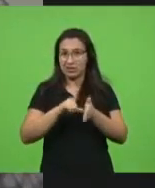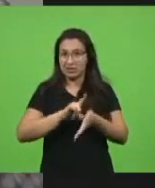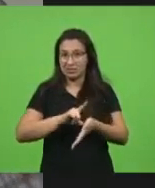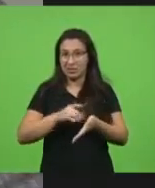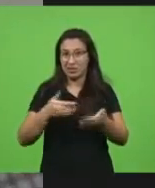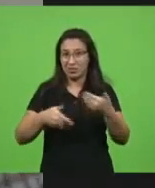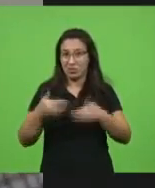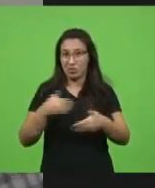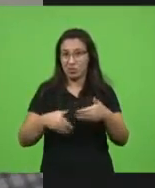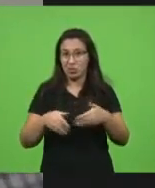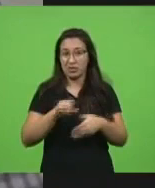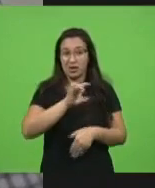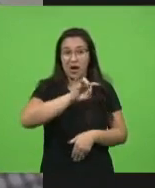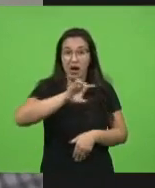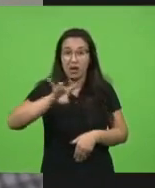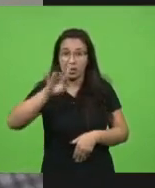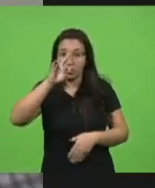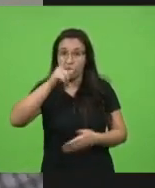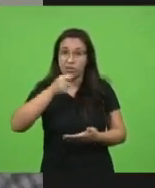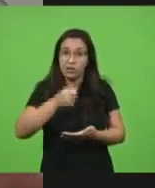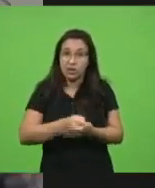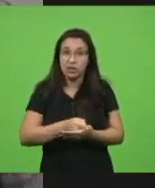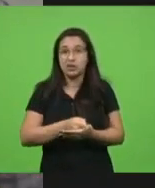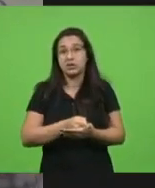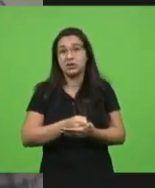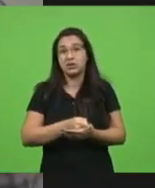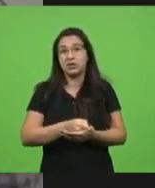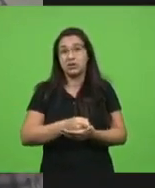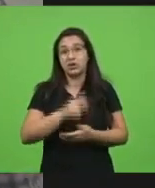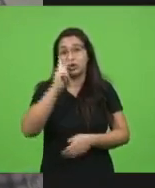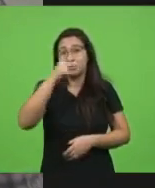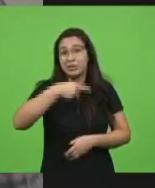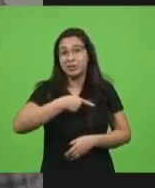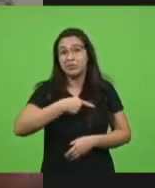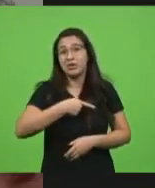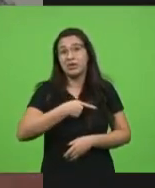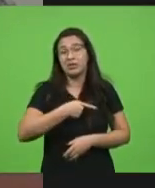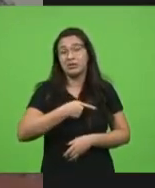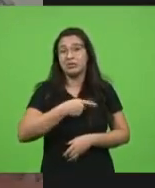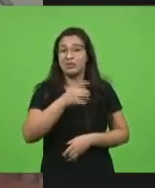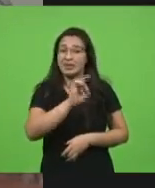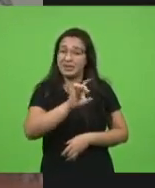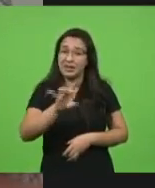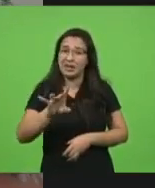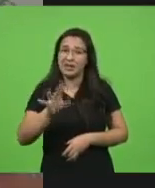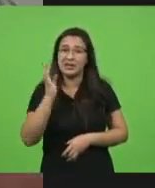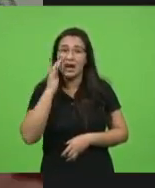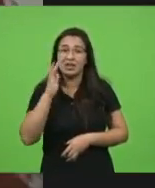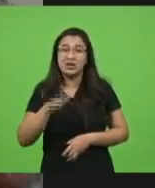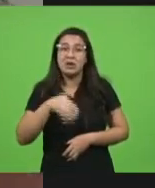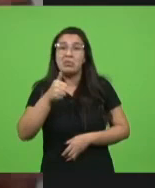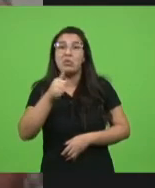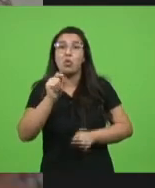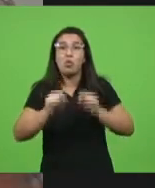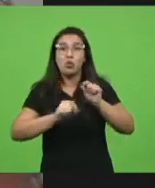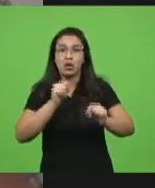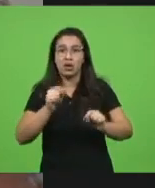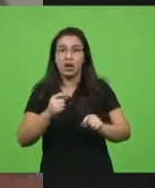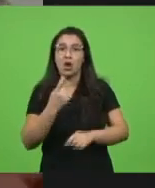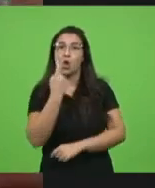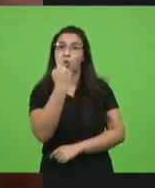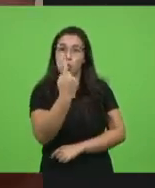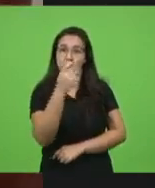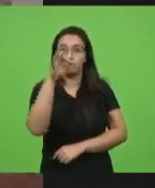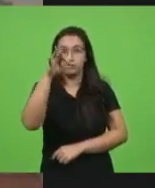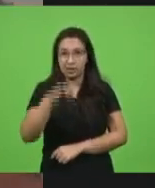decisão, cada um vai ouvir aquilo que ele entende que seja melhor. Mas uma coisa é certa, precisa vir